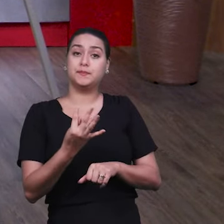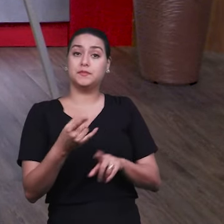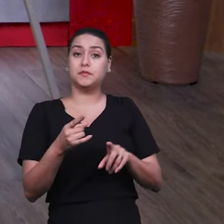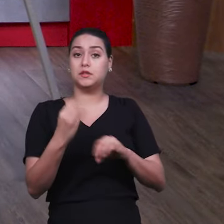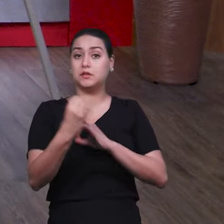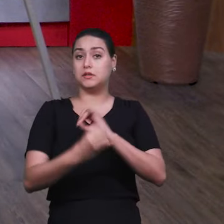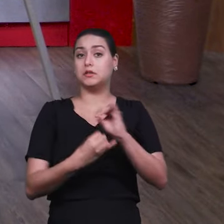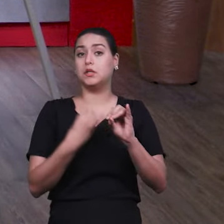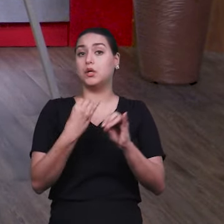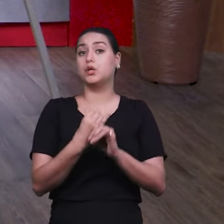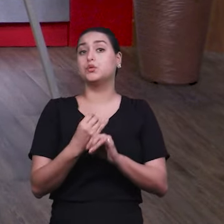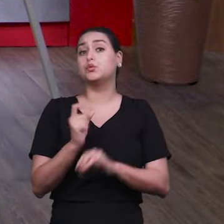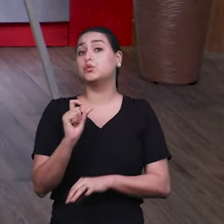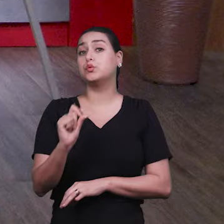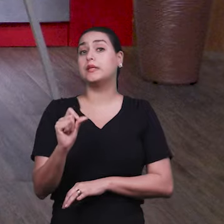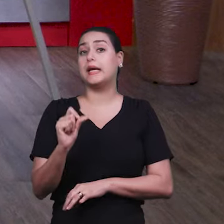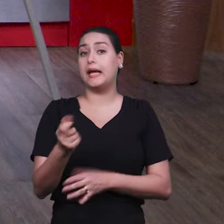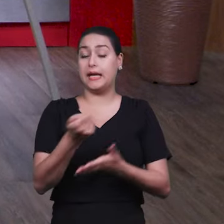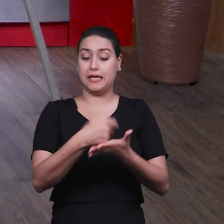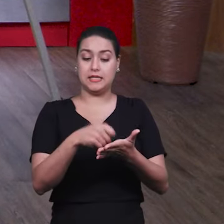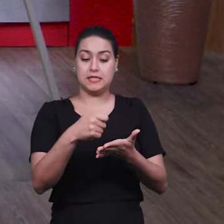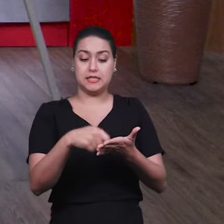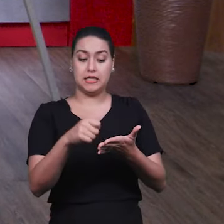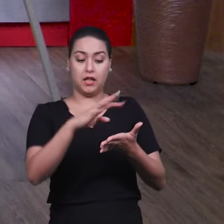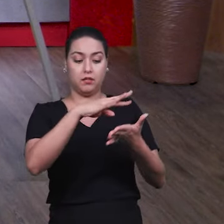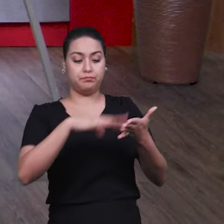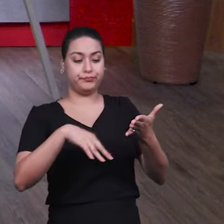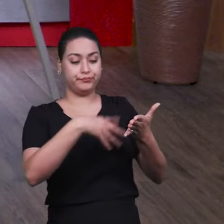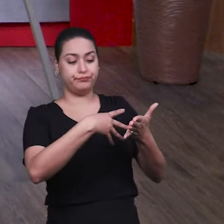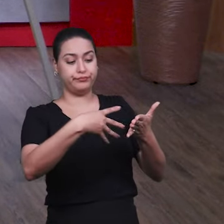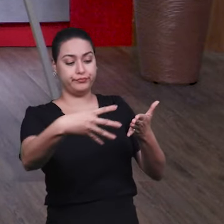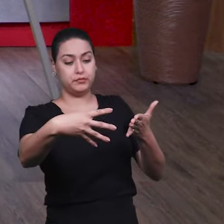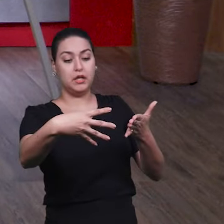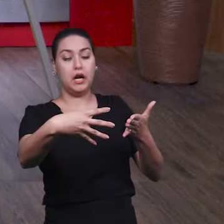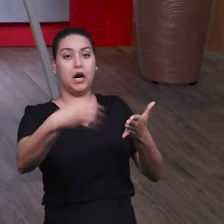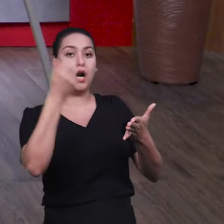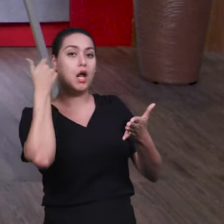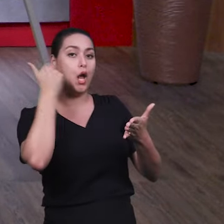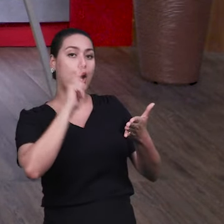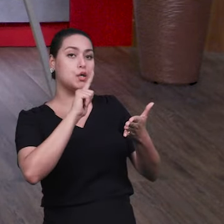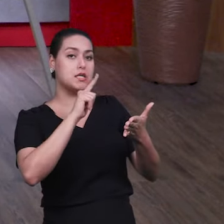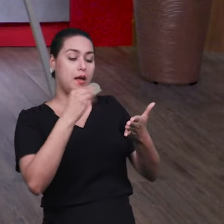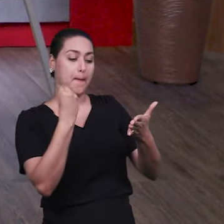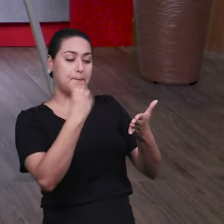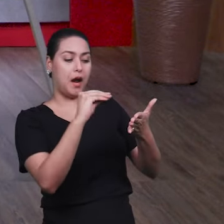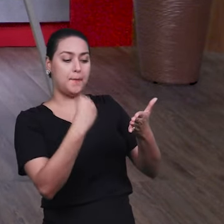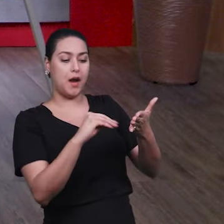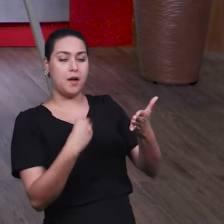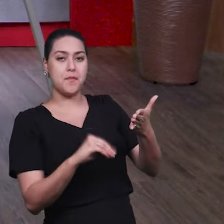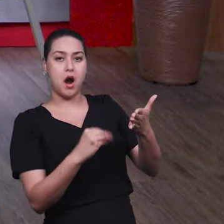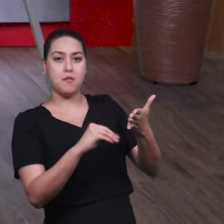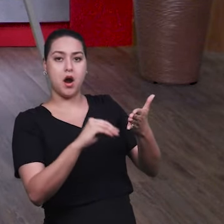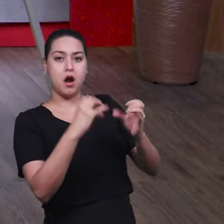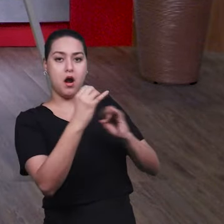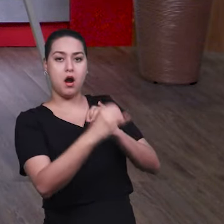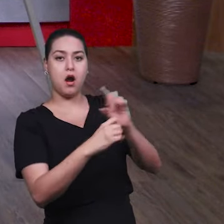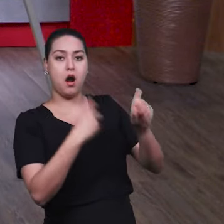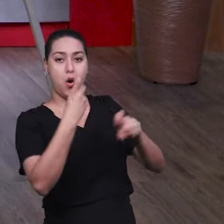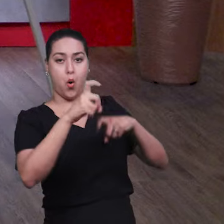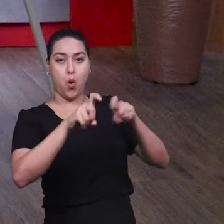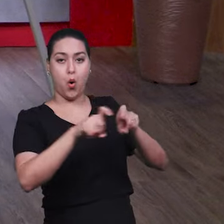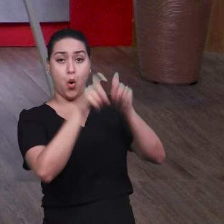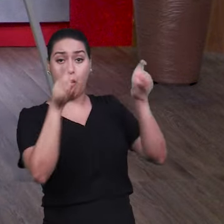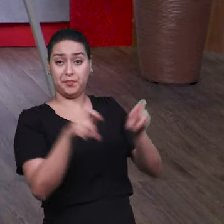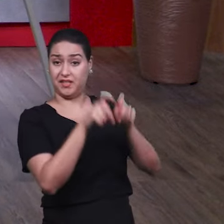da escrita partitura, né? Nós temos programas de escritas musicais para